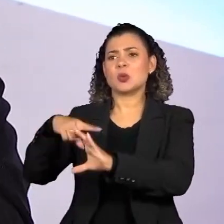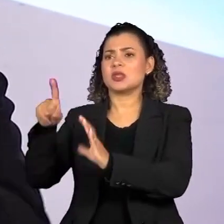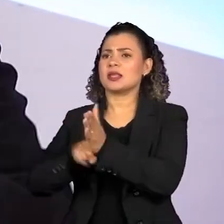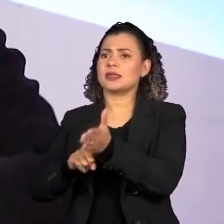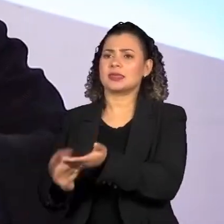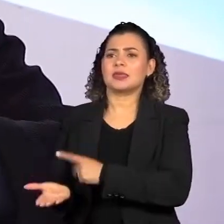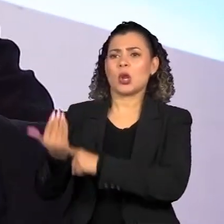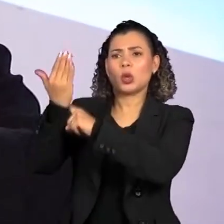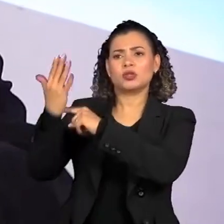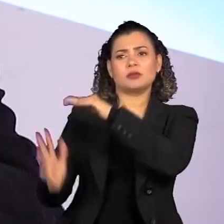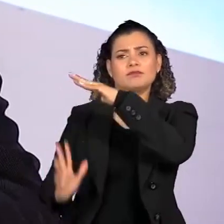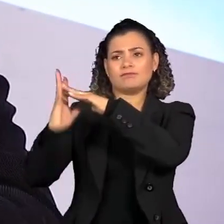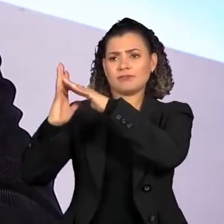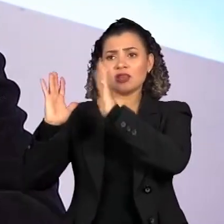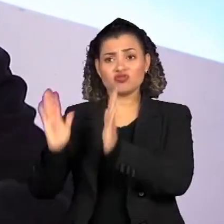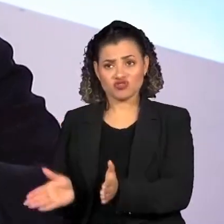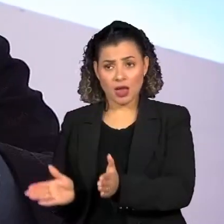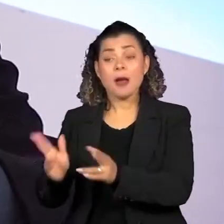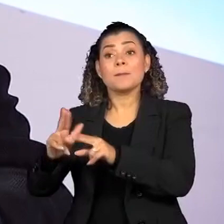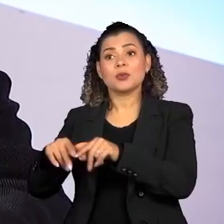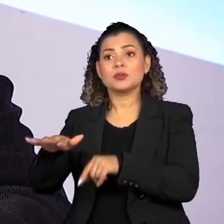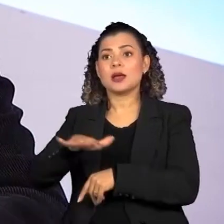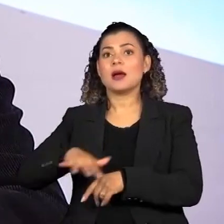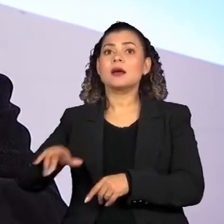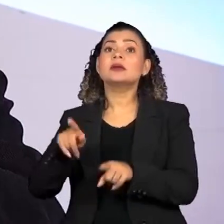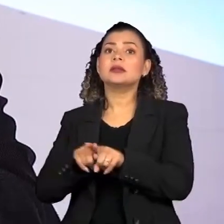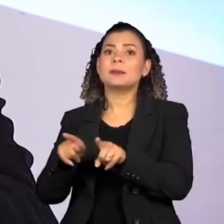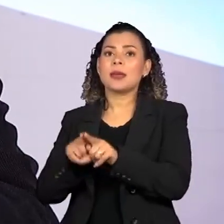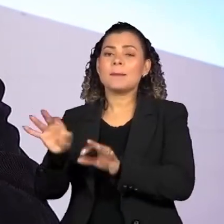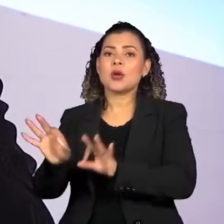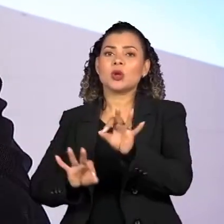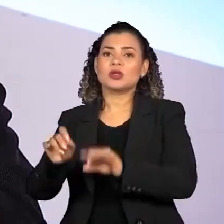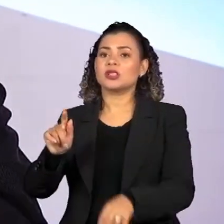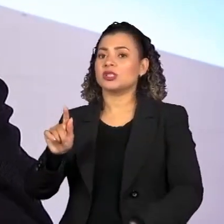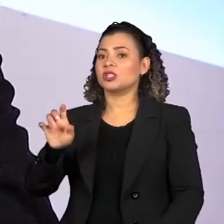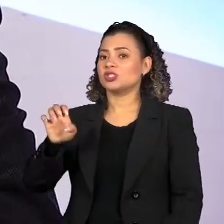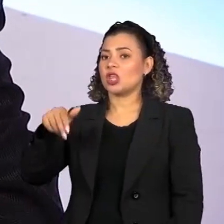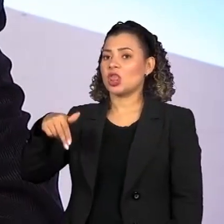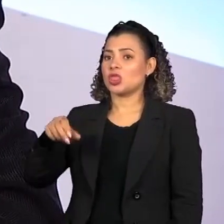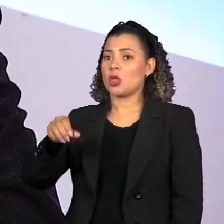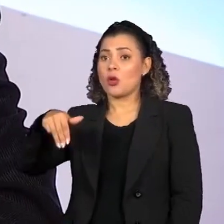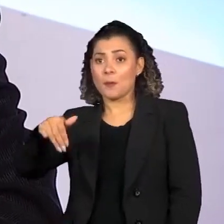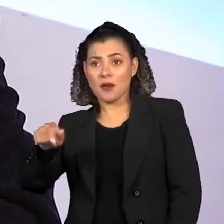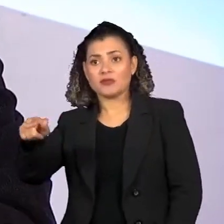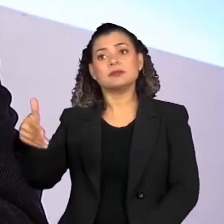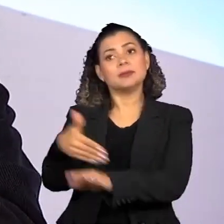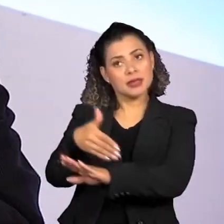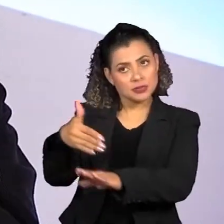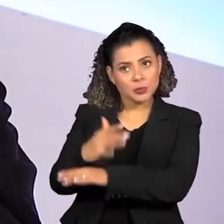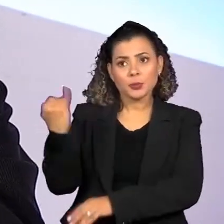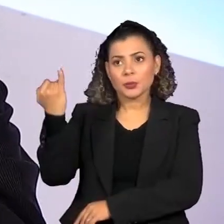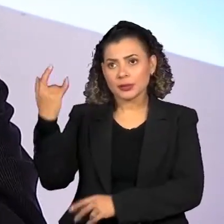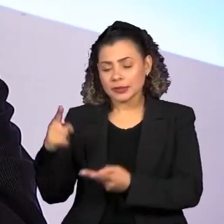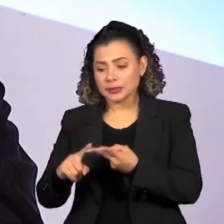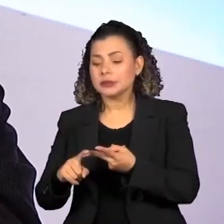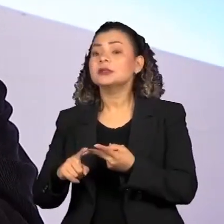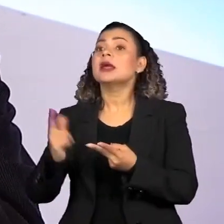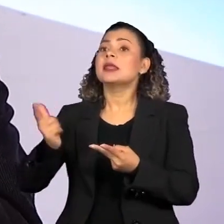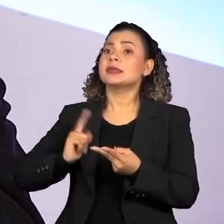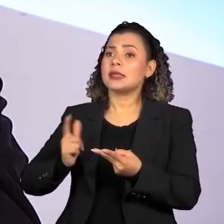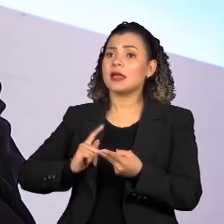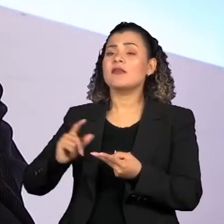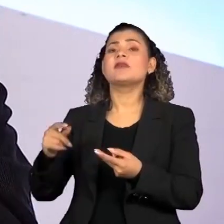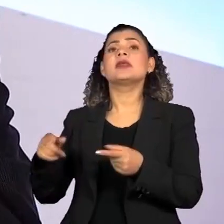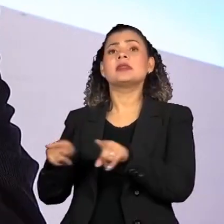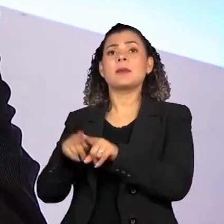tecnologia. Então tivemos uma inserção rápida na era da genômica com o projeto Genoma, que você teve participação importante. Temos